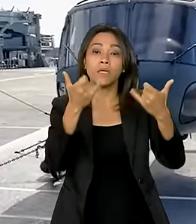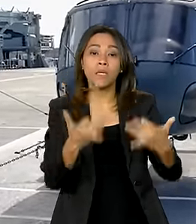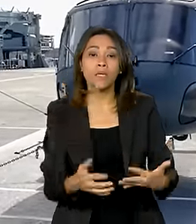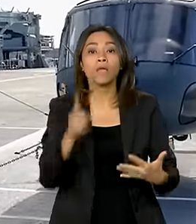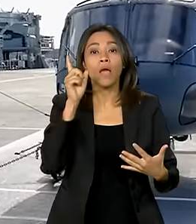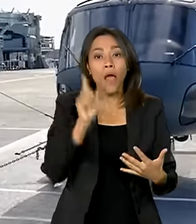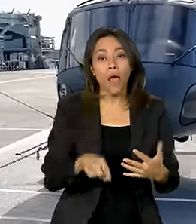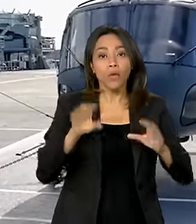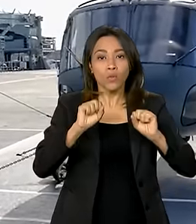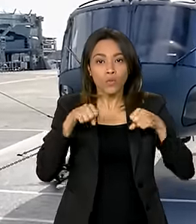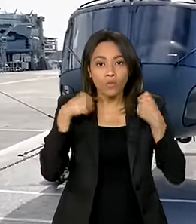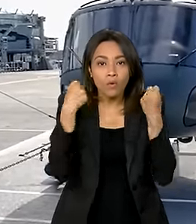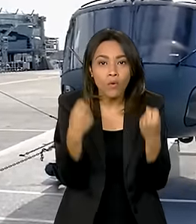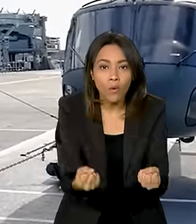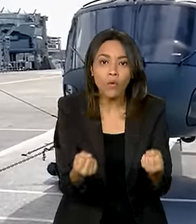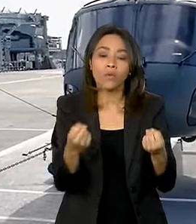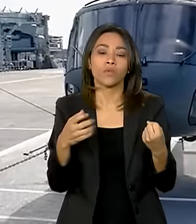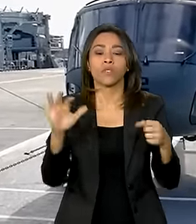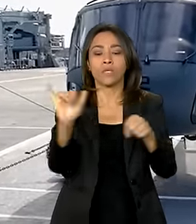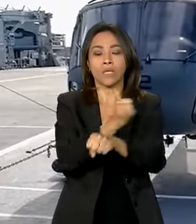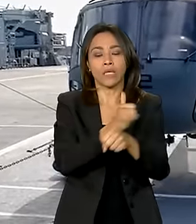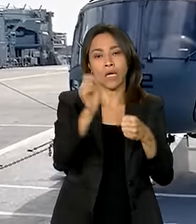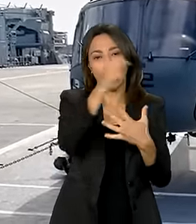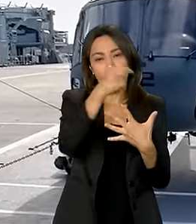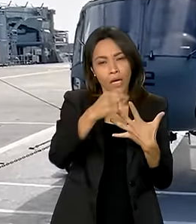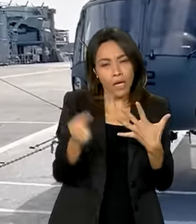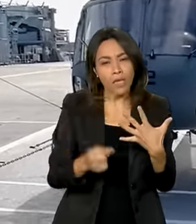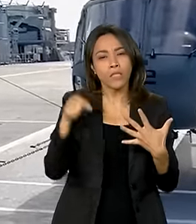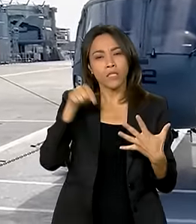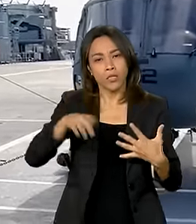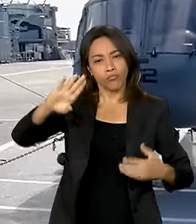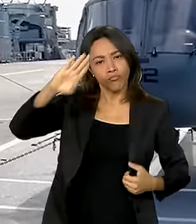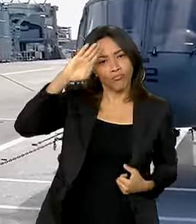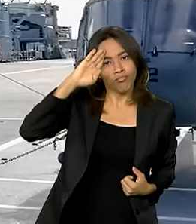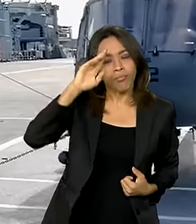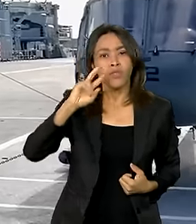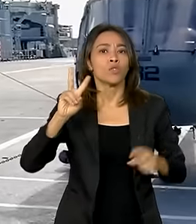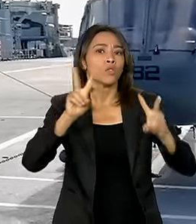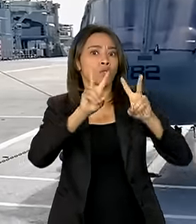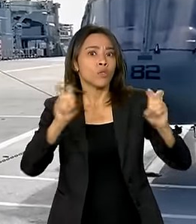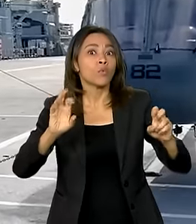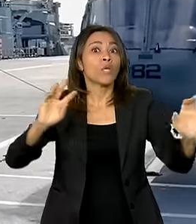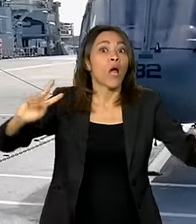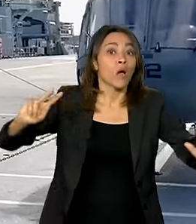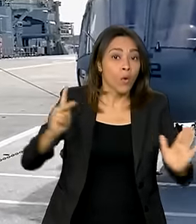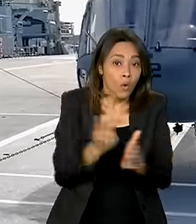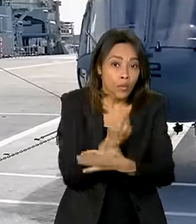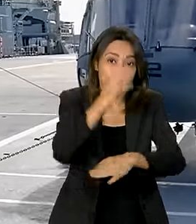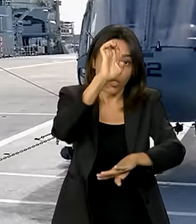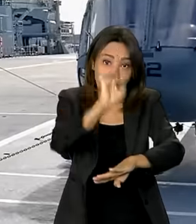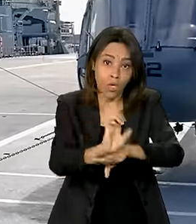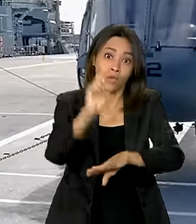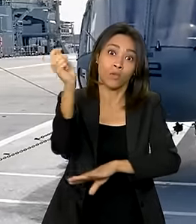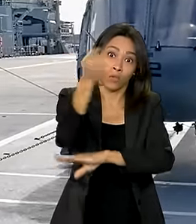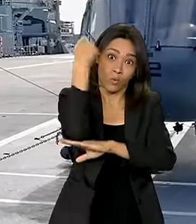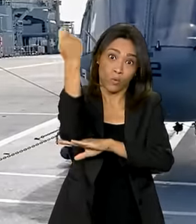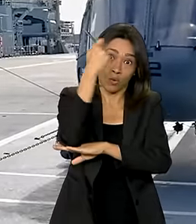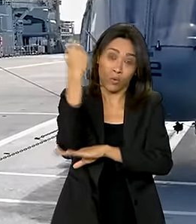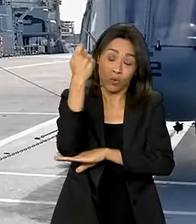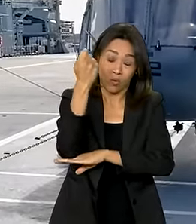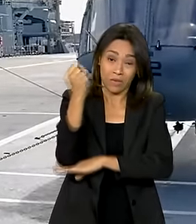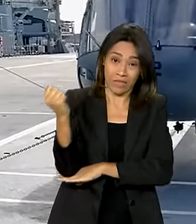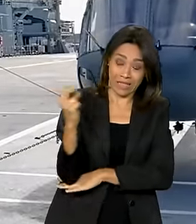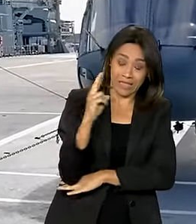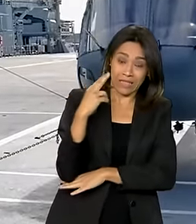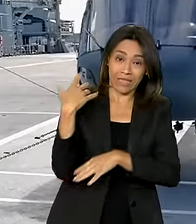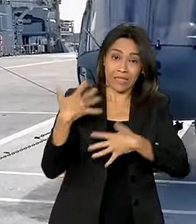logístico e das ações da Marinha de enfrentamento à calamidade que ocorre no sul do país. E dessa vez, explorando a